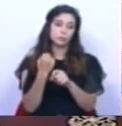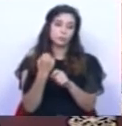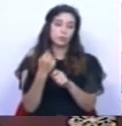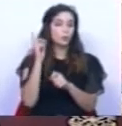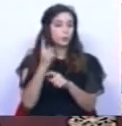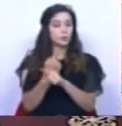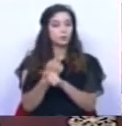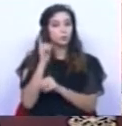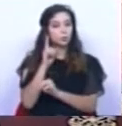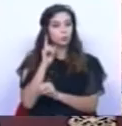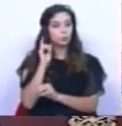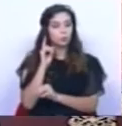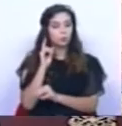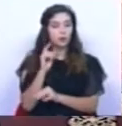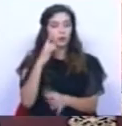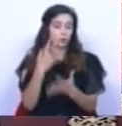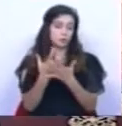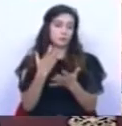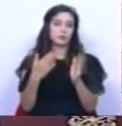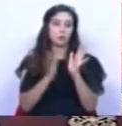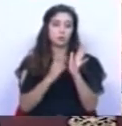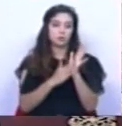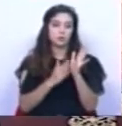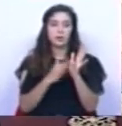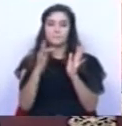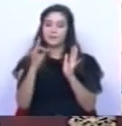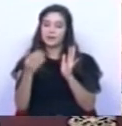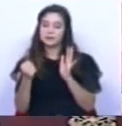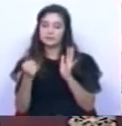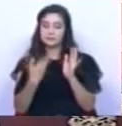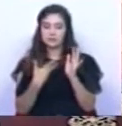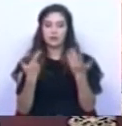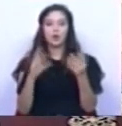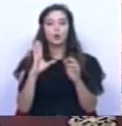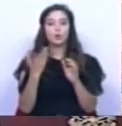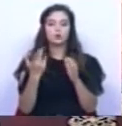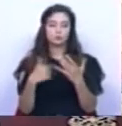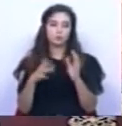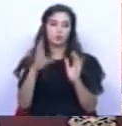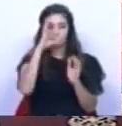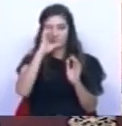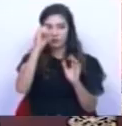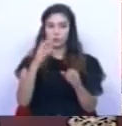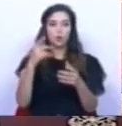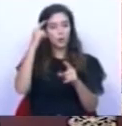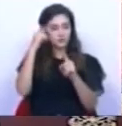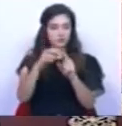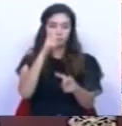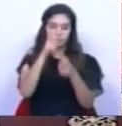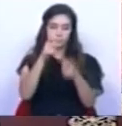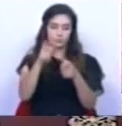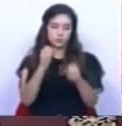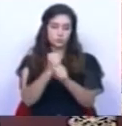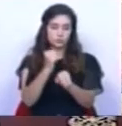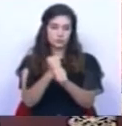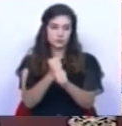importante, que é não trouxe o reconhecimento de que o PSD, enquanto foi Governo, nada fez para valorizar os trabalhadores do CEF. Antes procurou, como